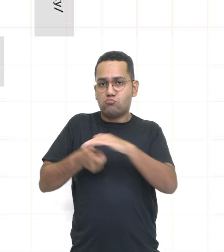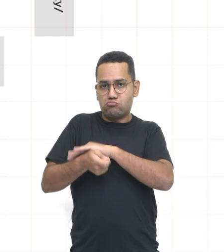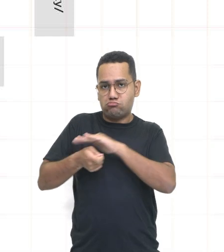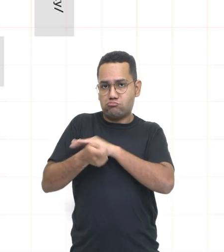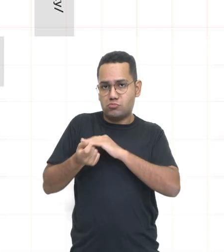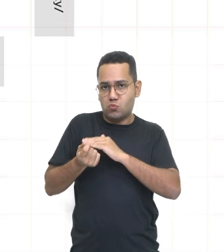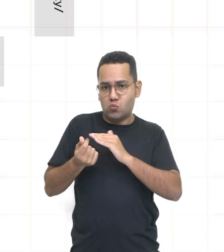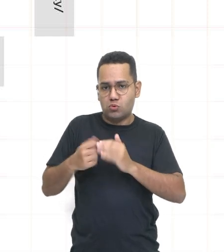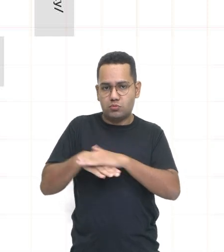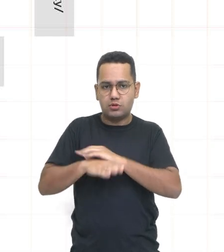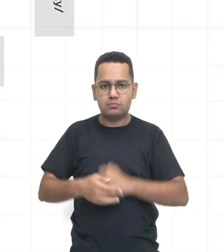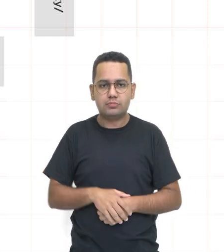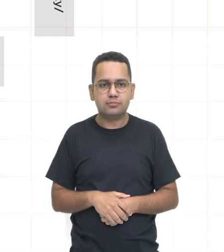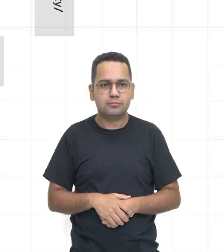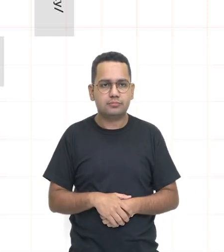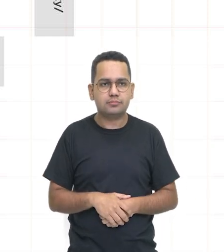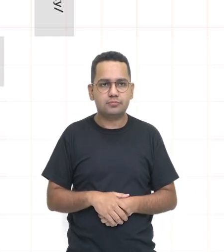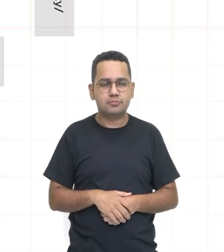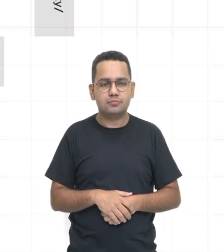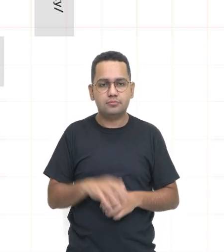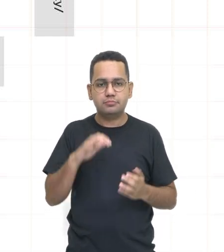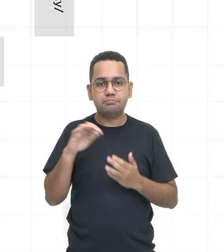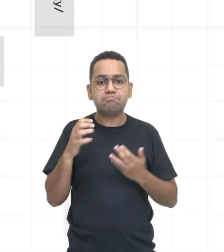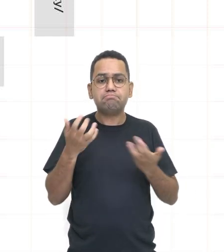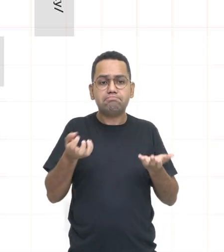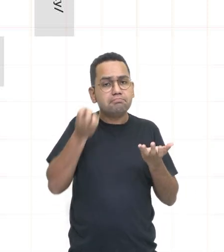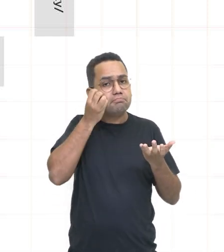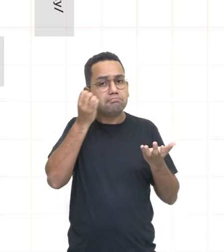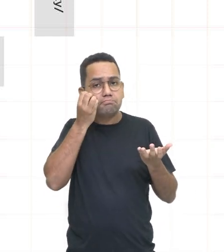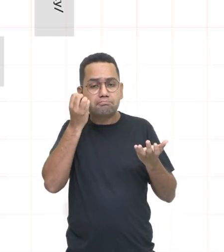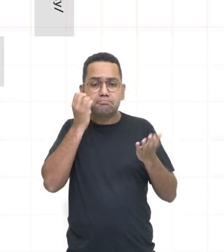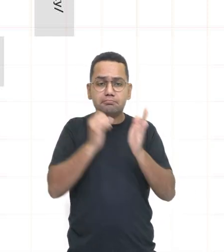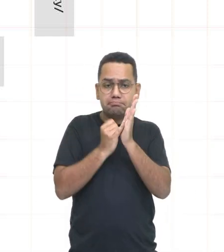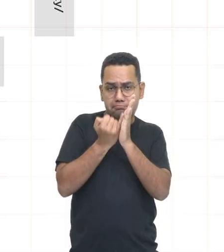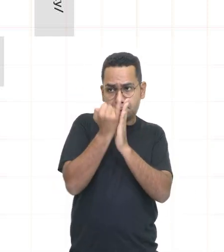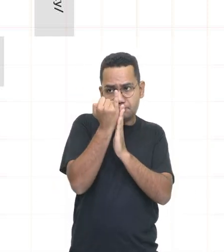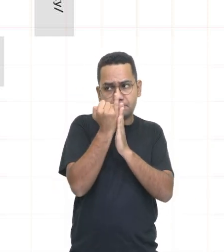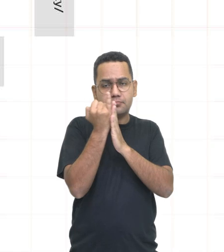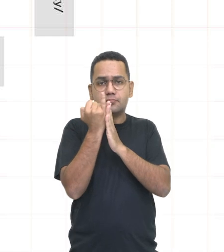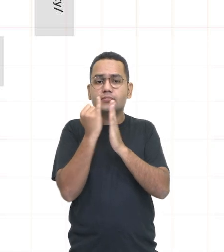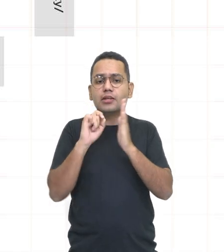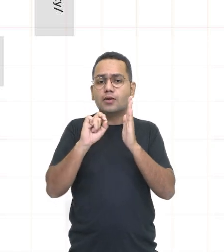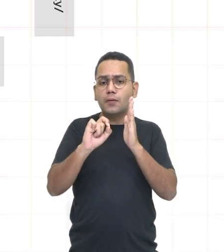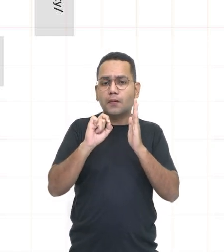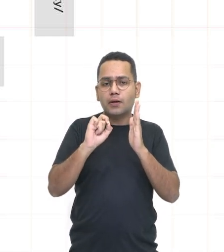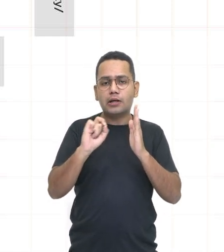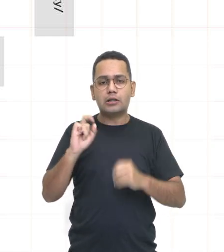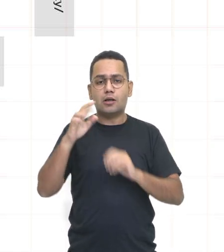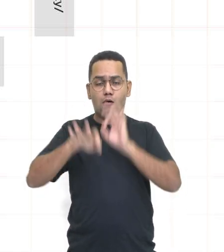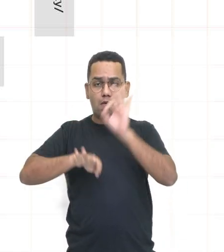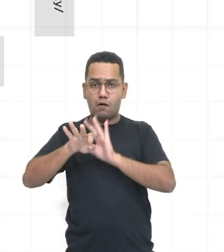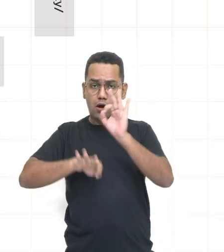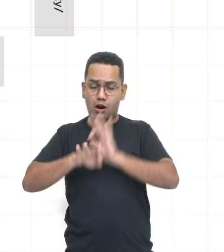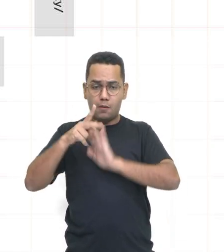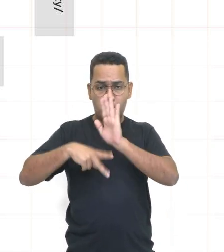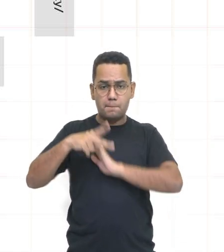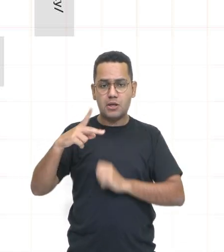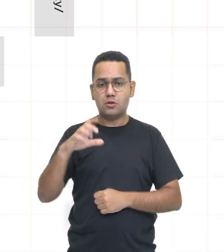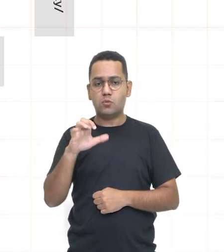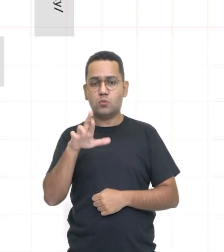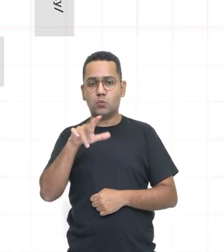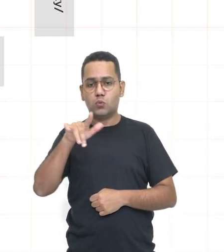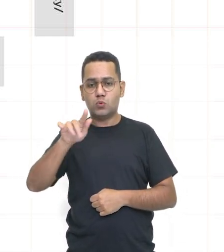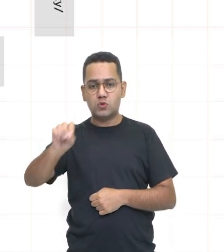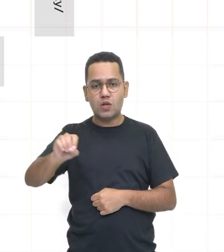Para tentar combater a inflação, lança o Plano Cruzado. Sugiram, então, os fiscais do Sarney para fiscalizar